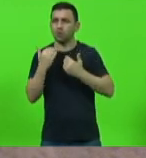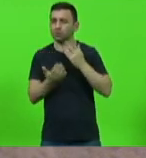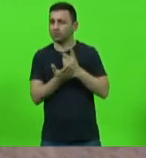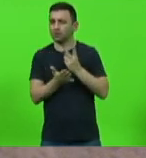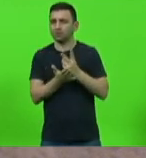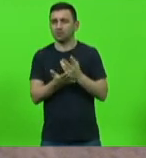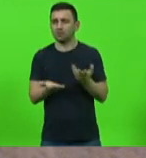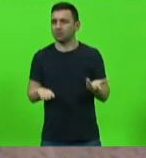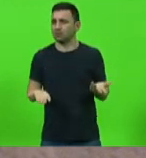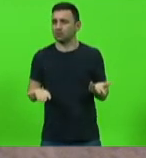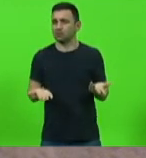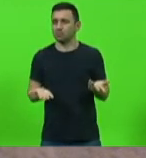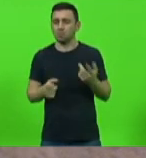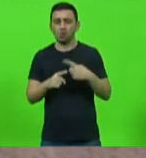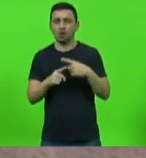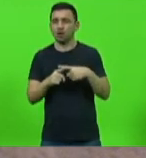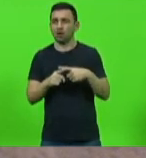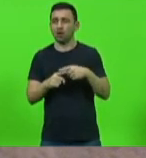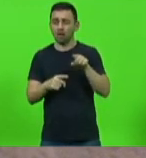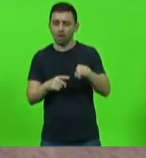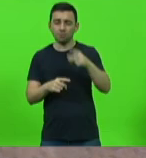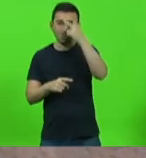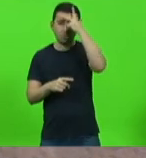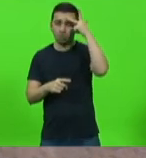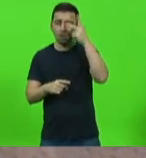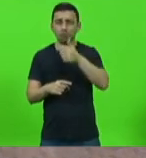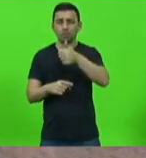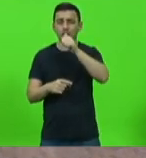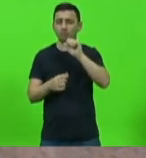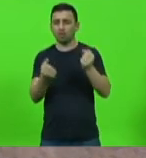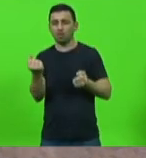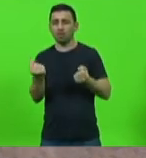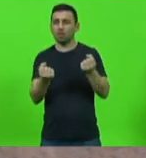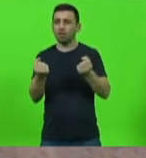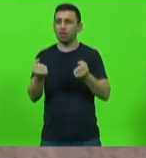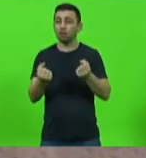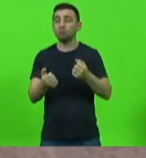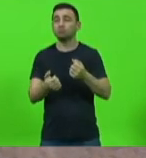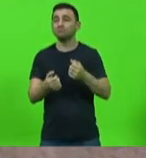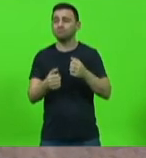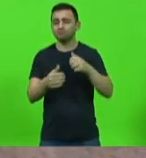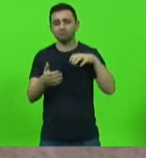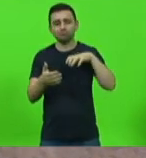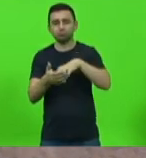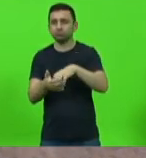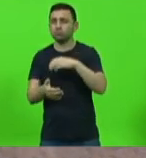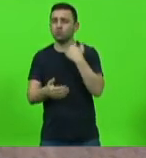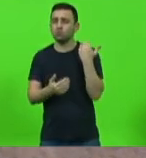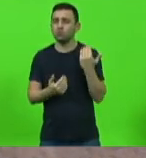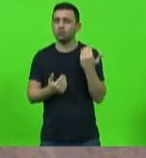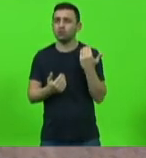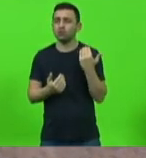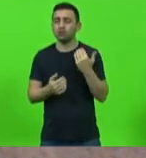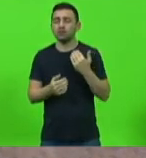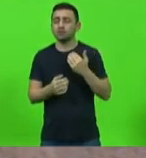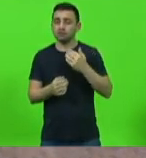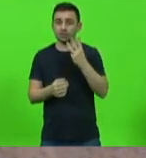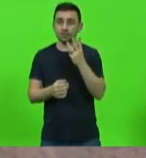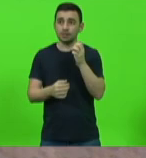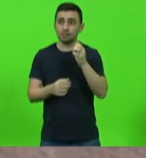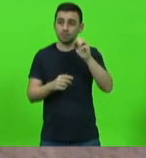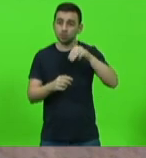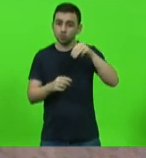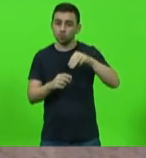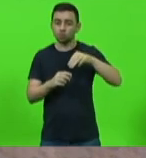de um motorista embriagado, a cada 30 minutos uma vítima fatal em decorrência de um